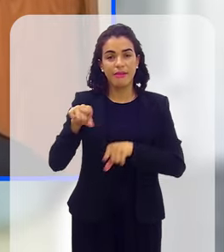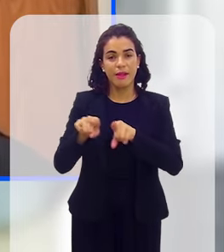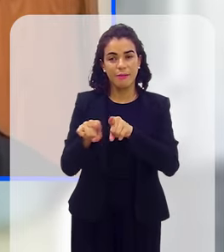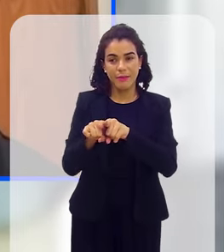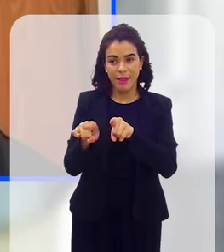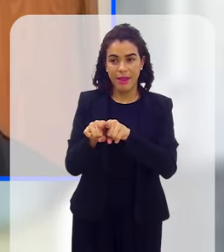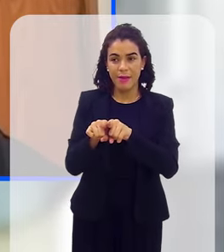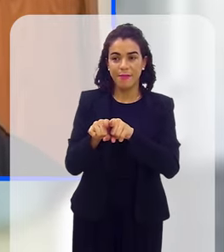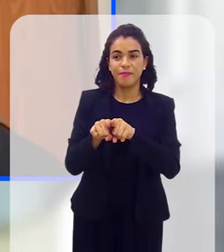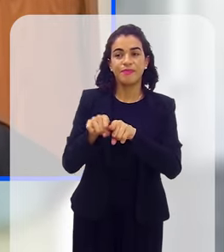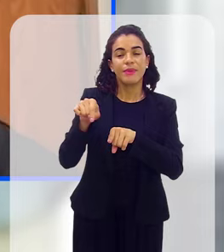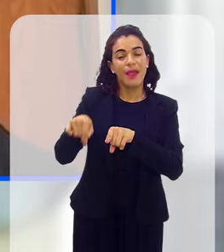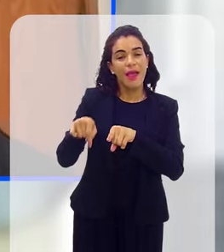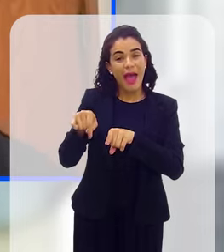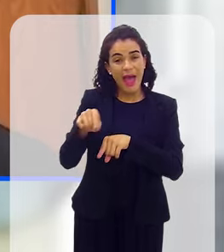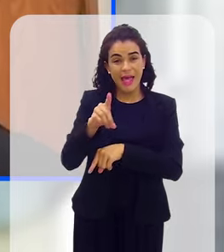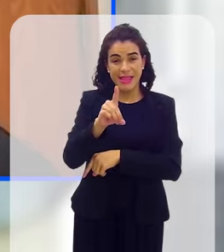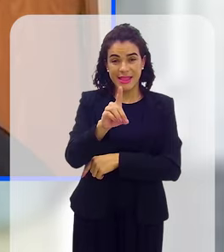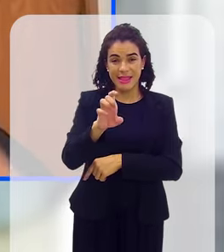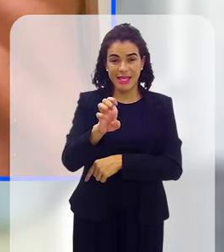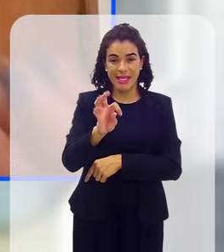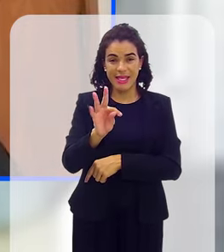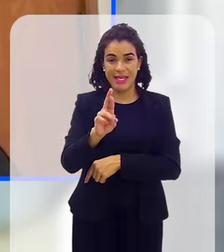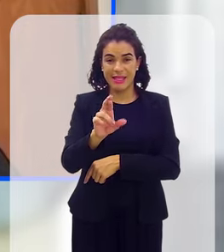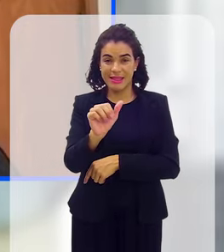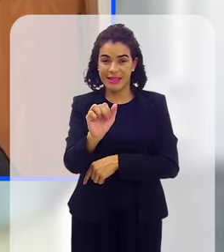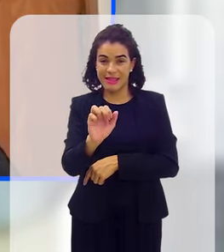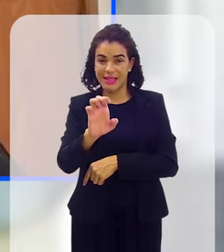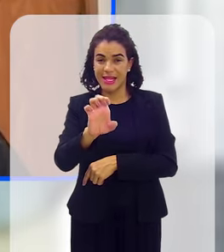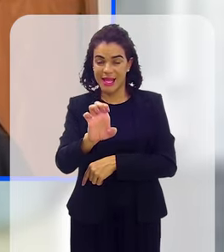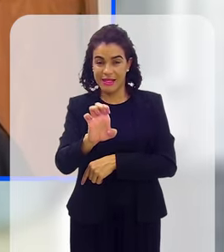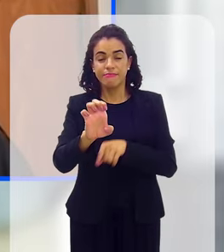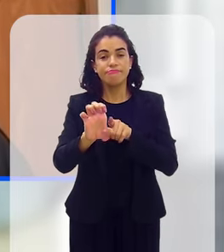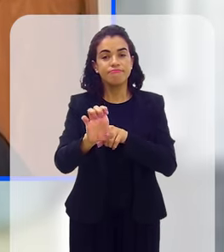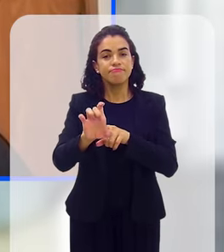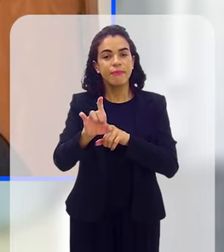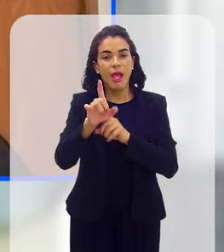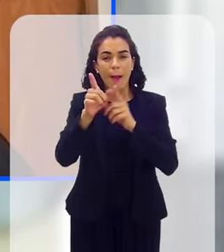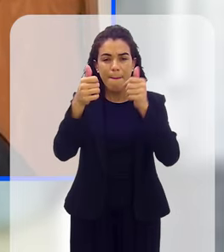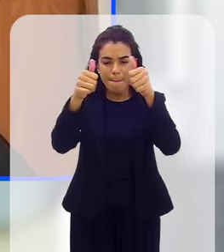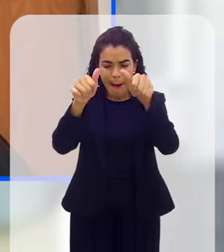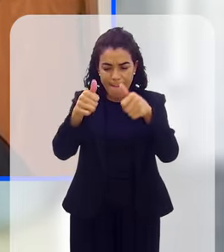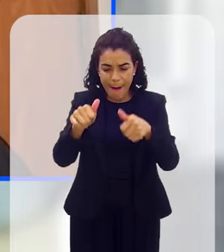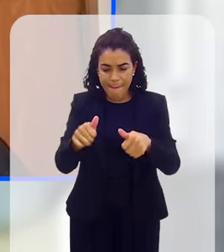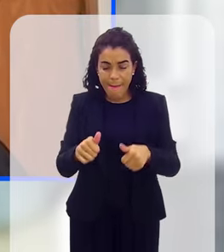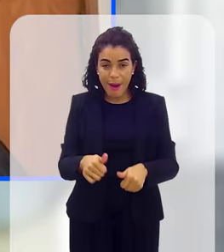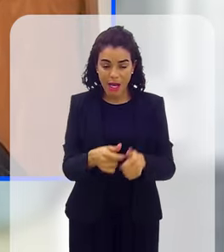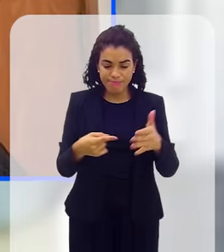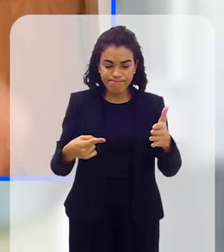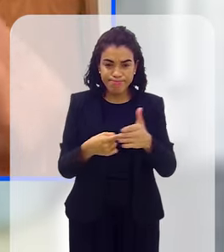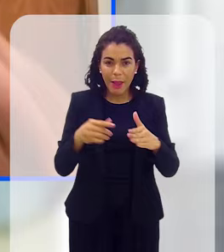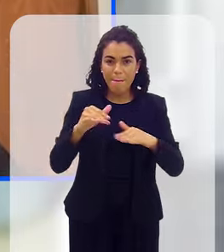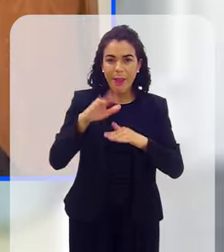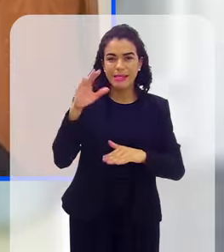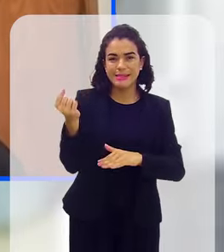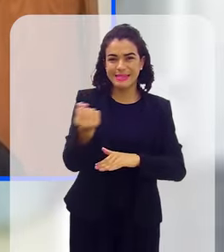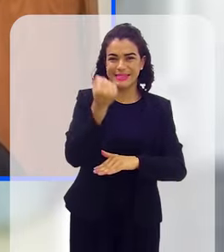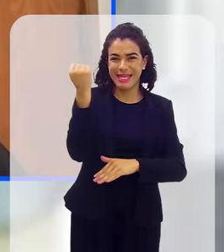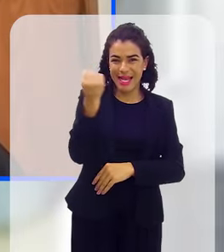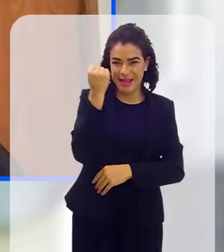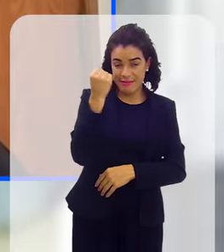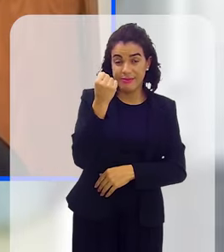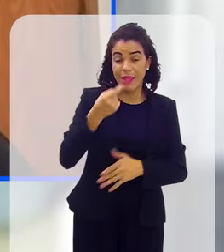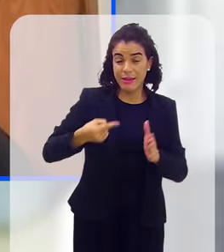Escravo, que é a DETRAI, e a DETRAI acaba classificando aquelas denúncias mais pesadas, mais periculosas, e essas mais